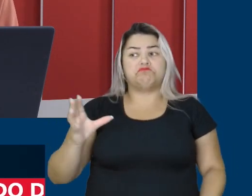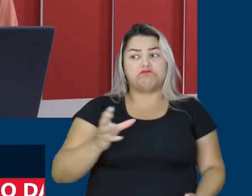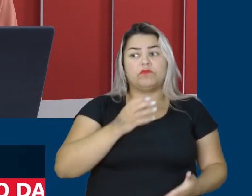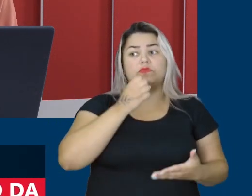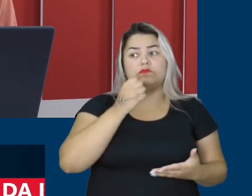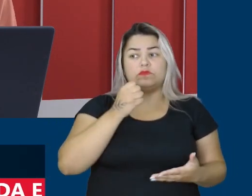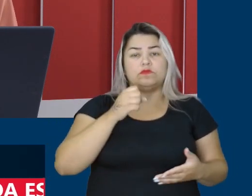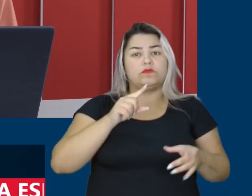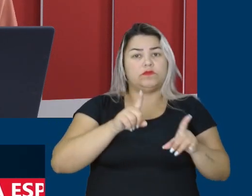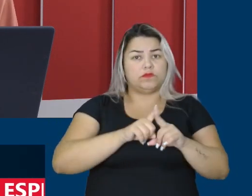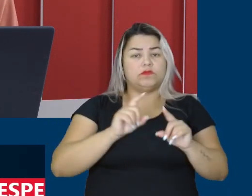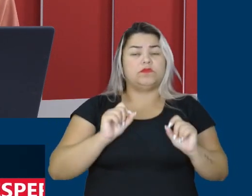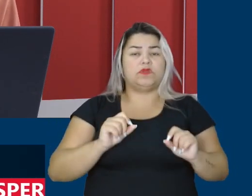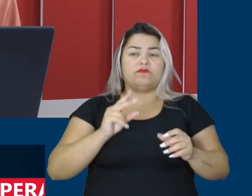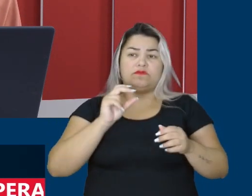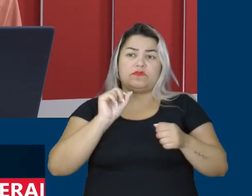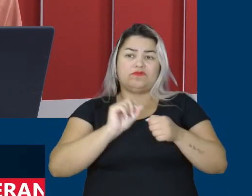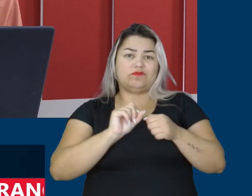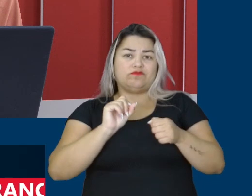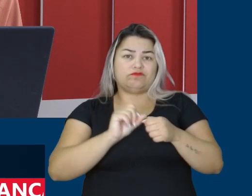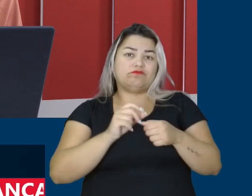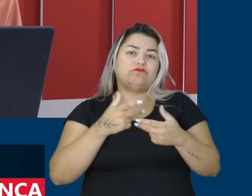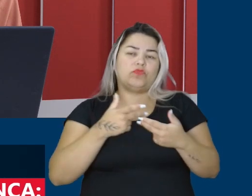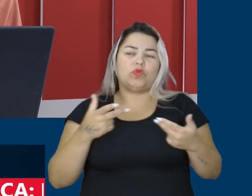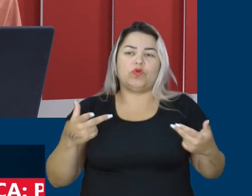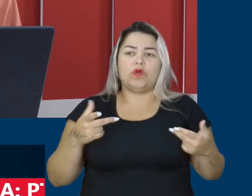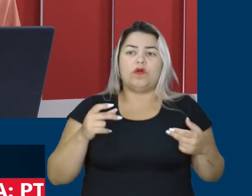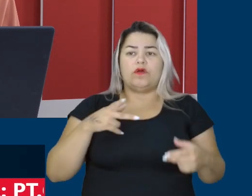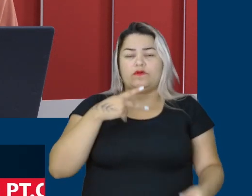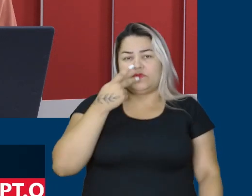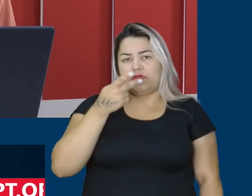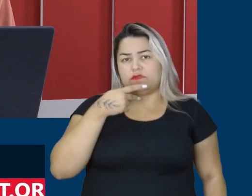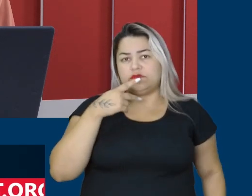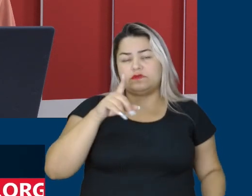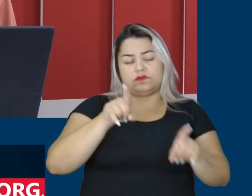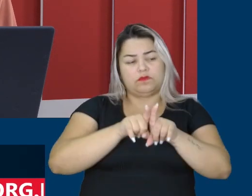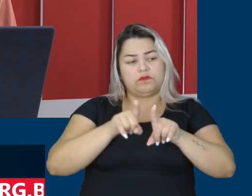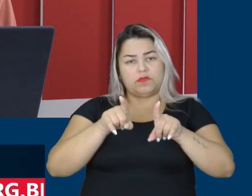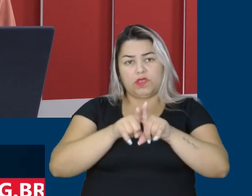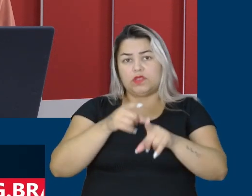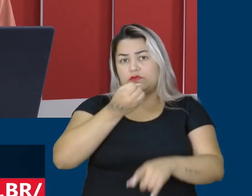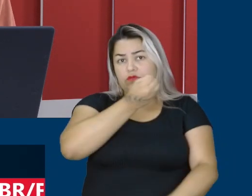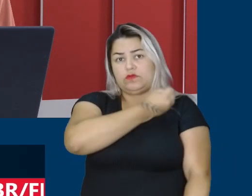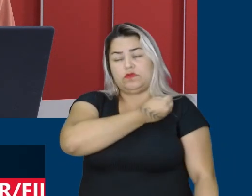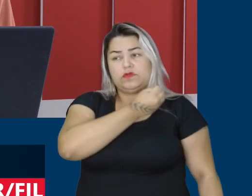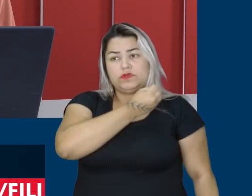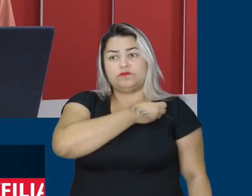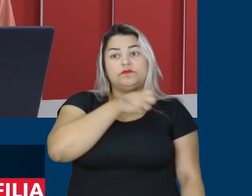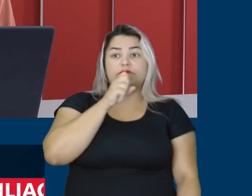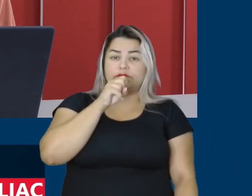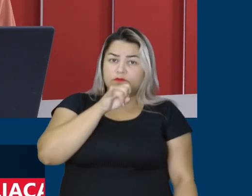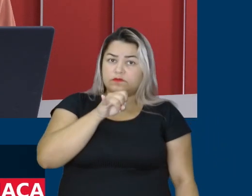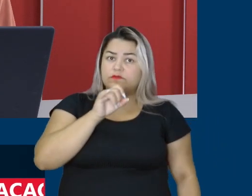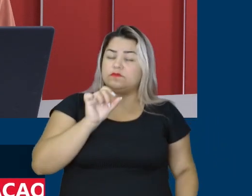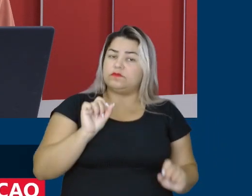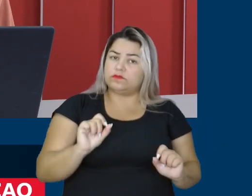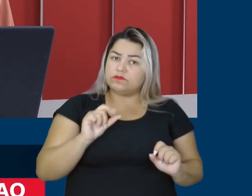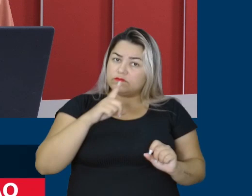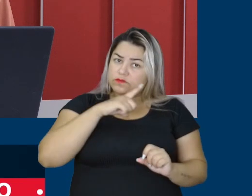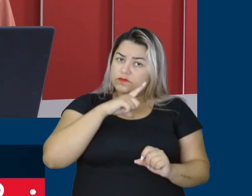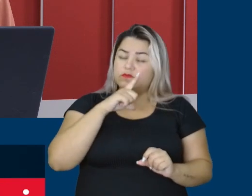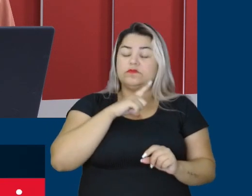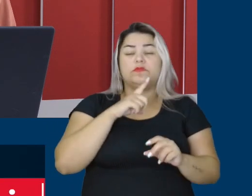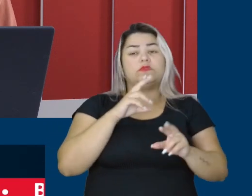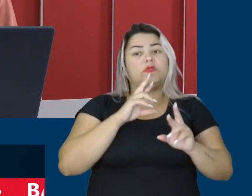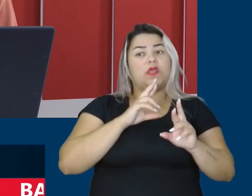nessas condições degradantes. Eu queria que o comentasse esses números e se de alguma forma eles têm relação